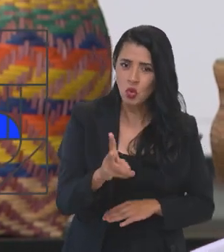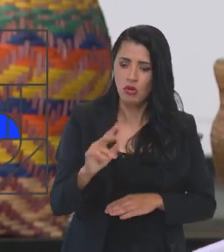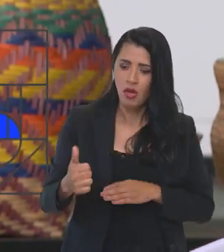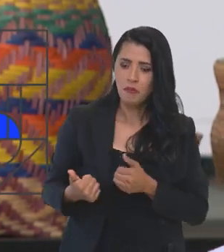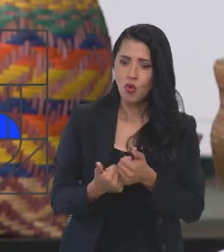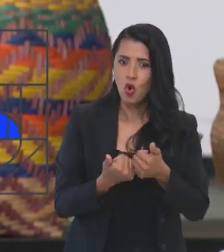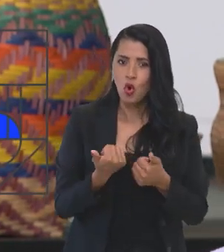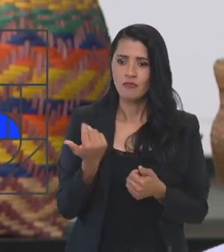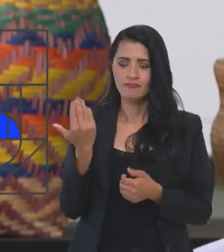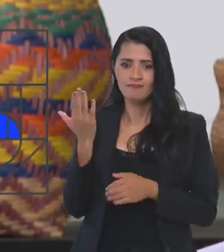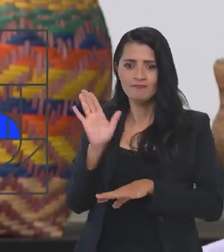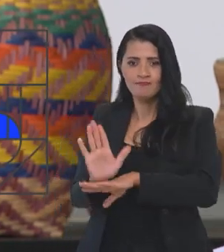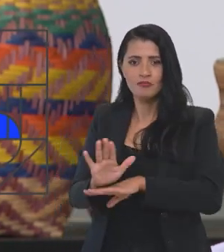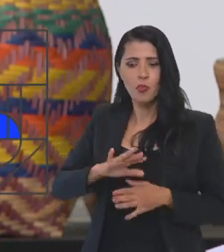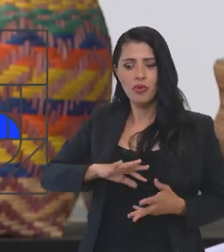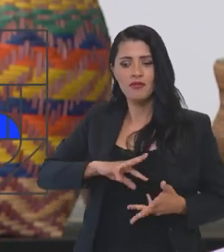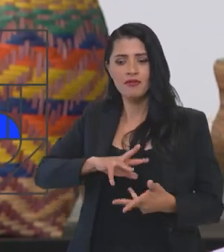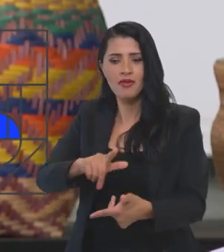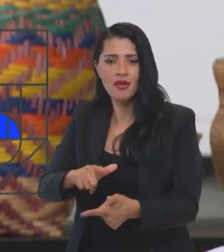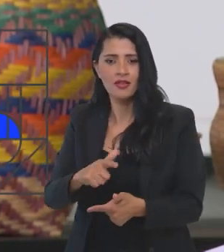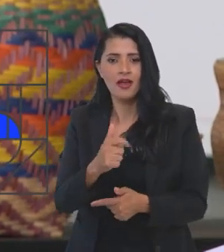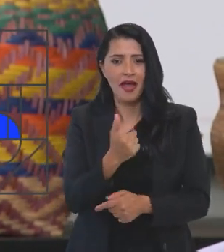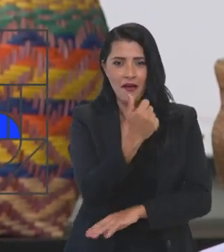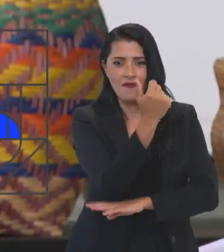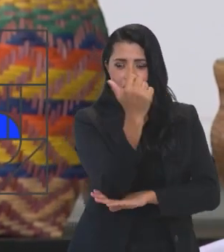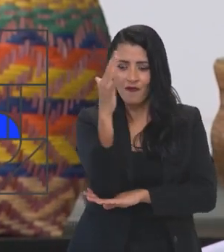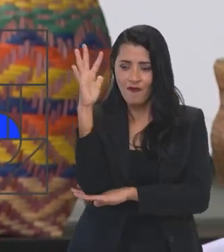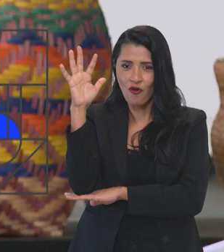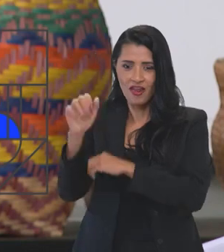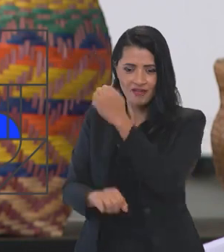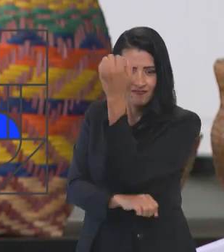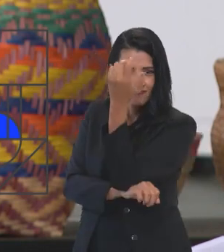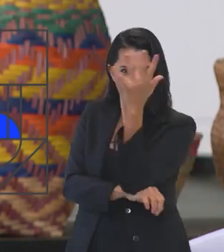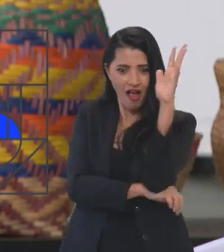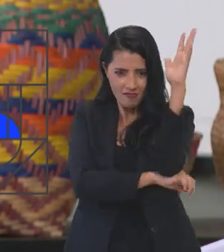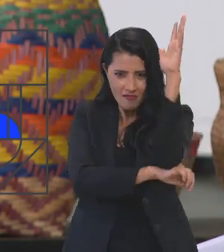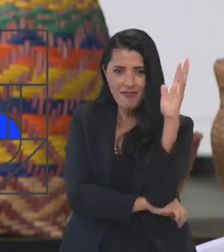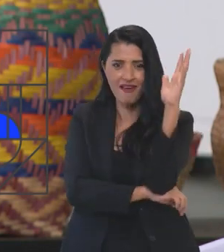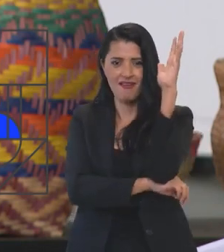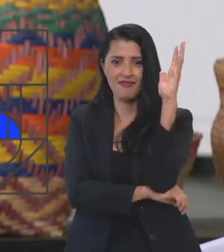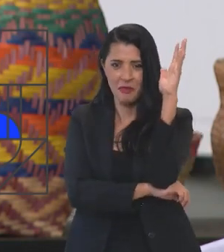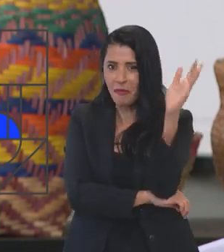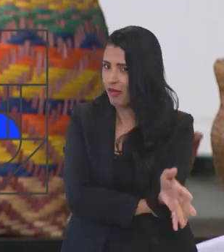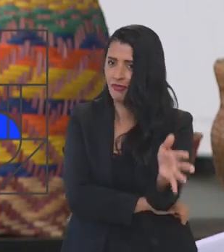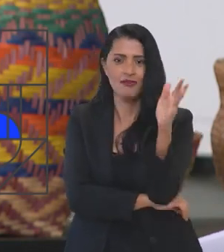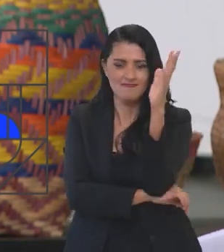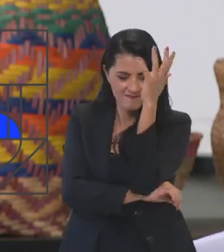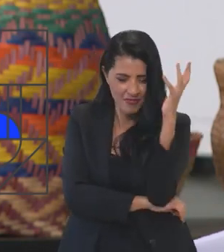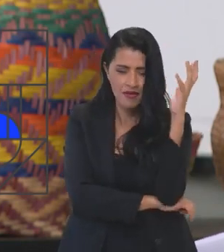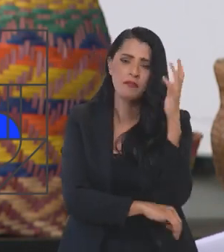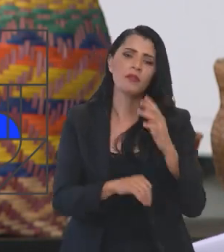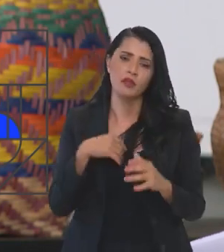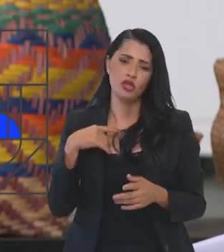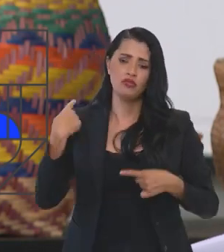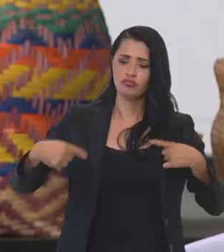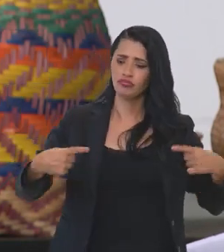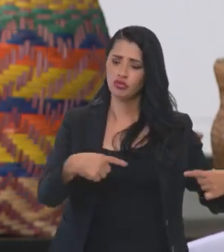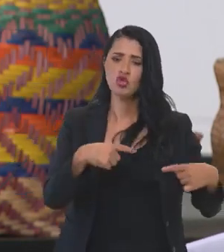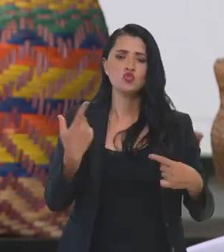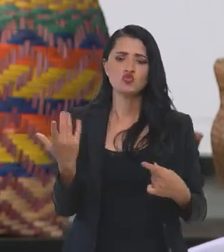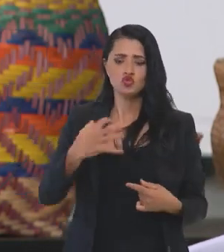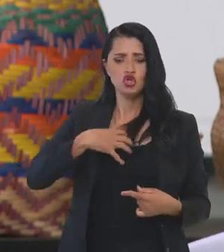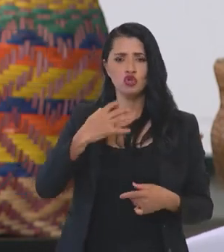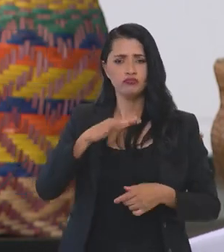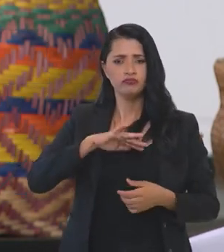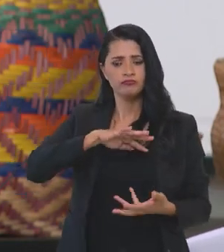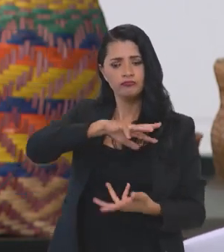mantêm essa contribuição para o planeta todo, com a floresta em pé. A gente tem discutido formas sustentáveis de